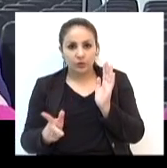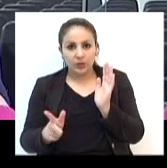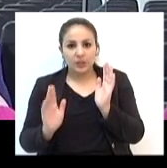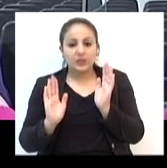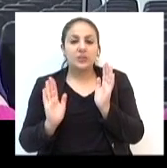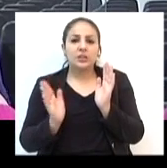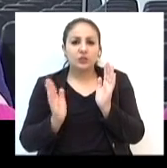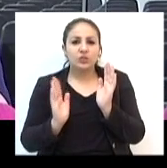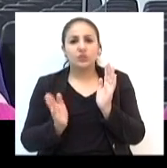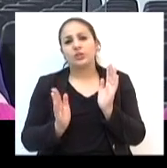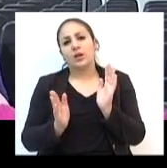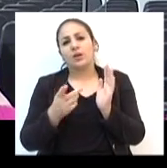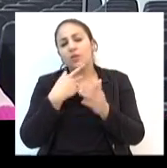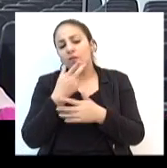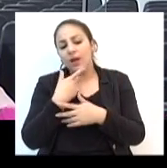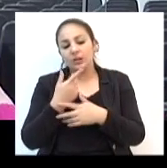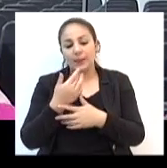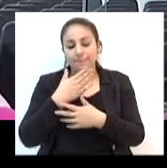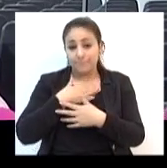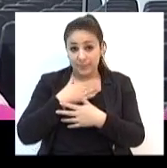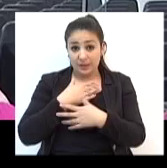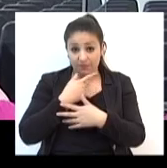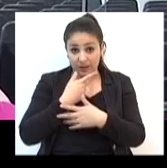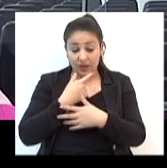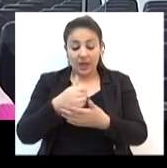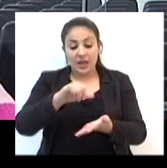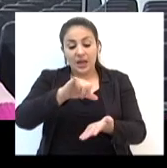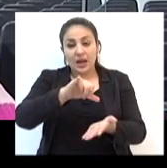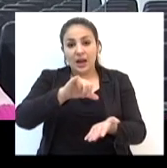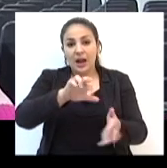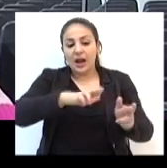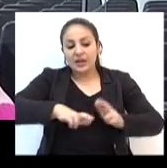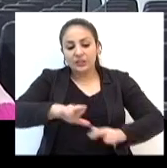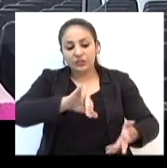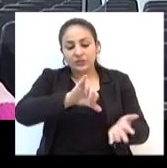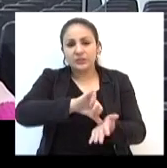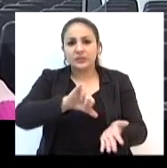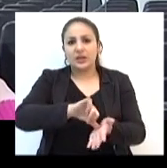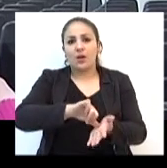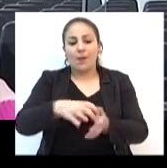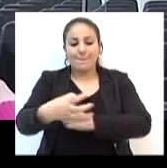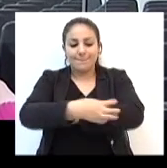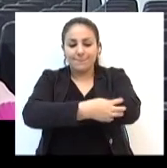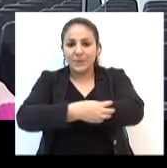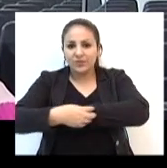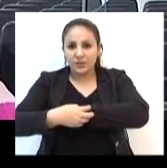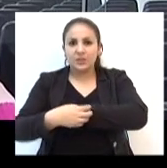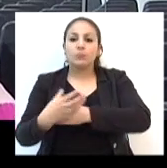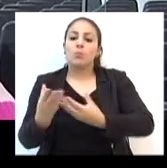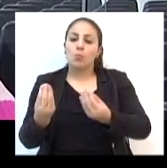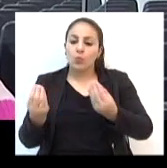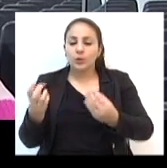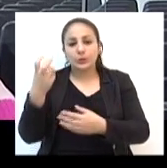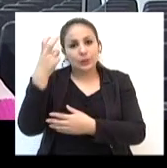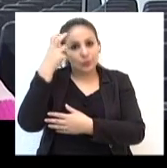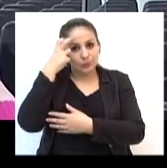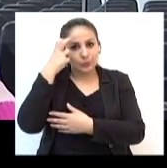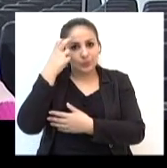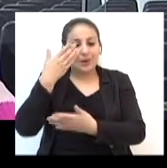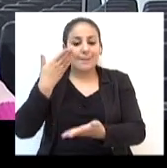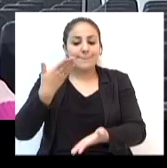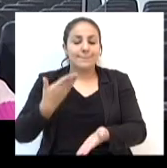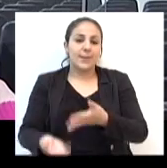eu coloco na minha fala a região central da cidade impõe. Porque a periferia é muito rica em cultura e acaba sendo